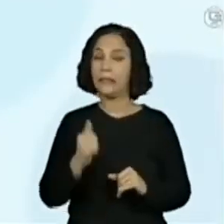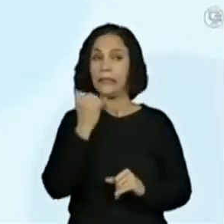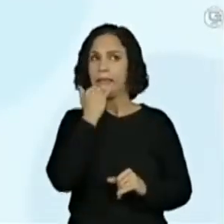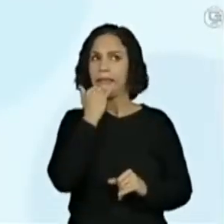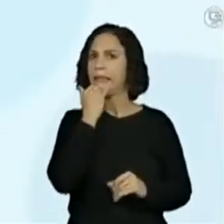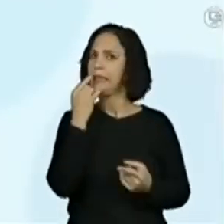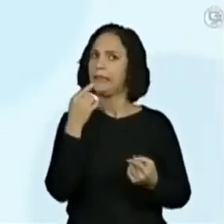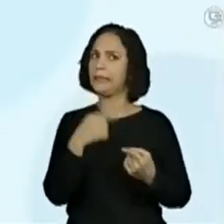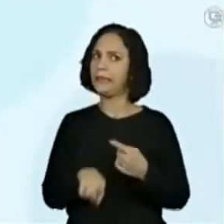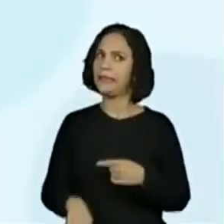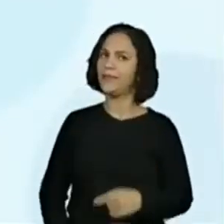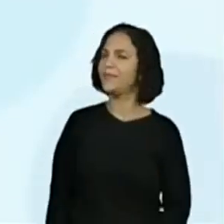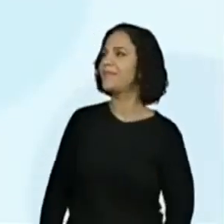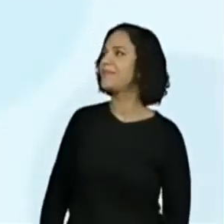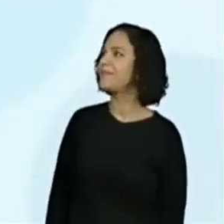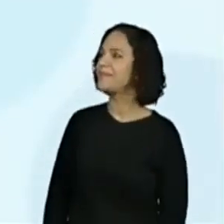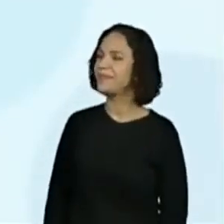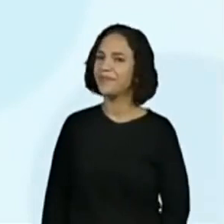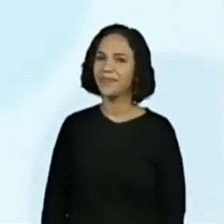marca-texto não, né?